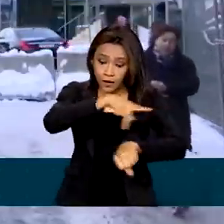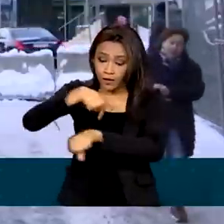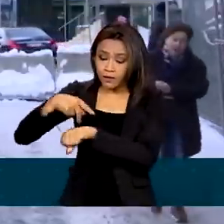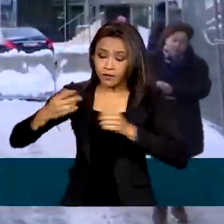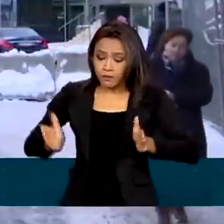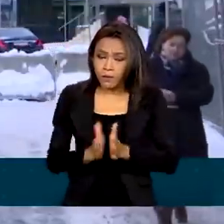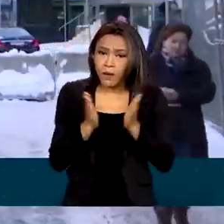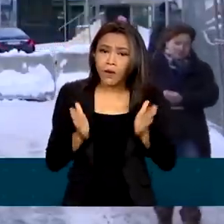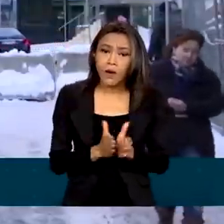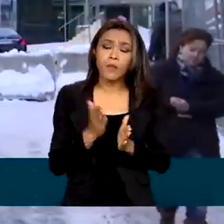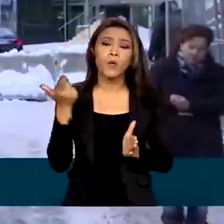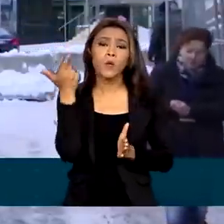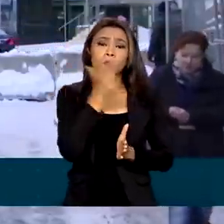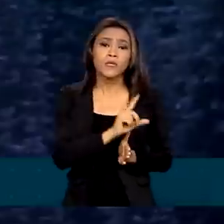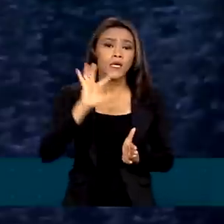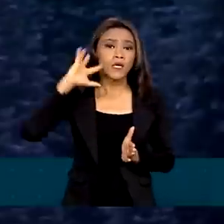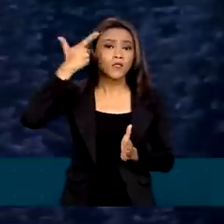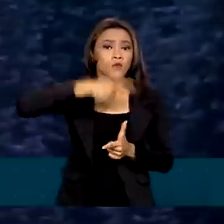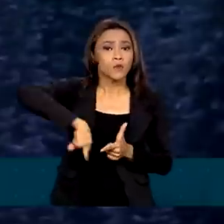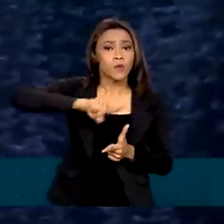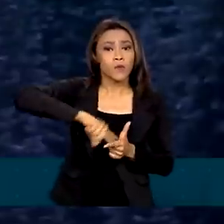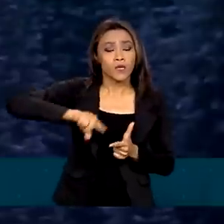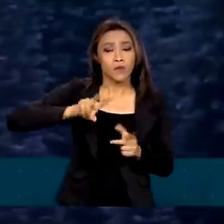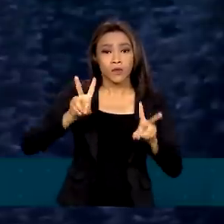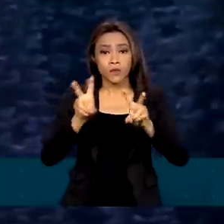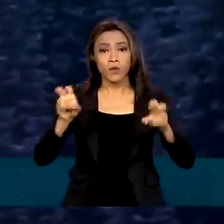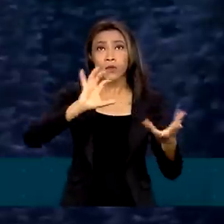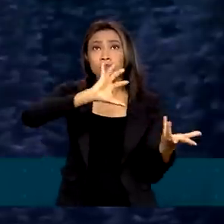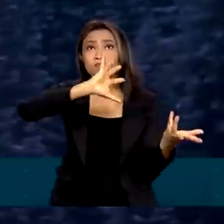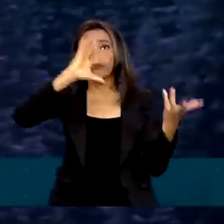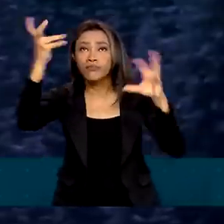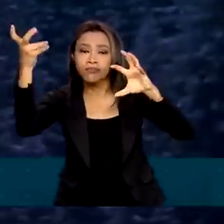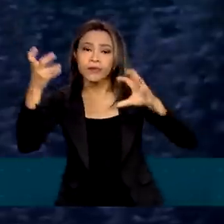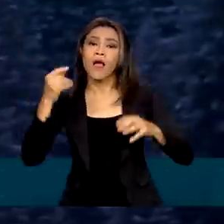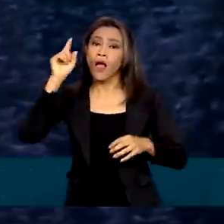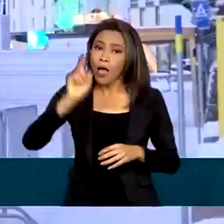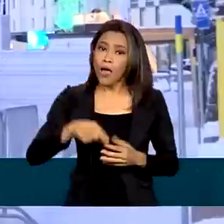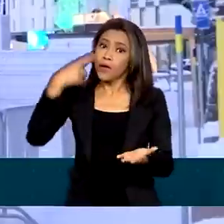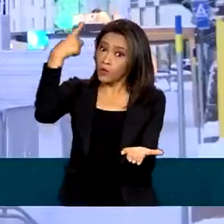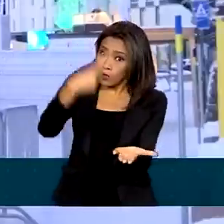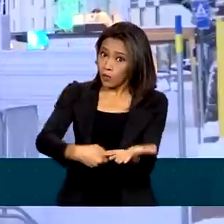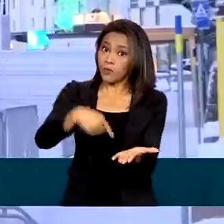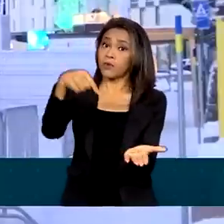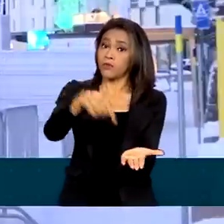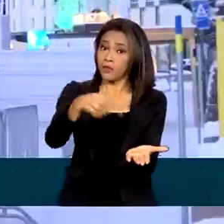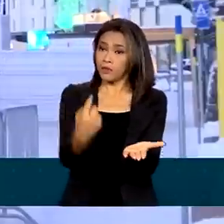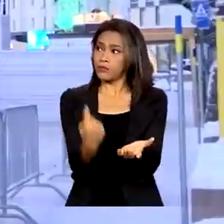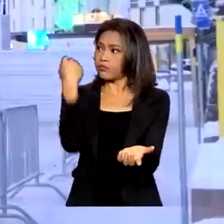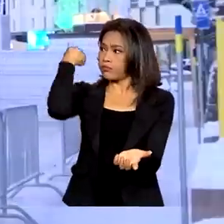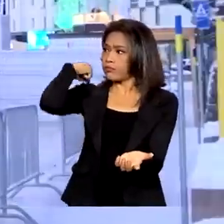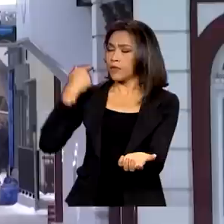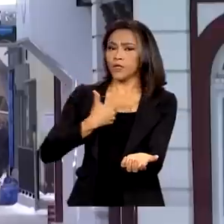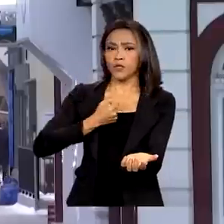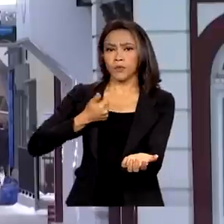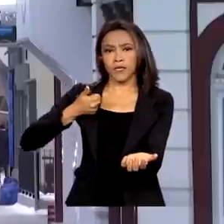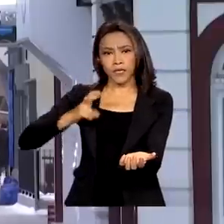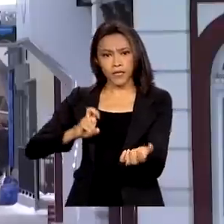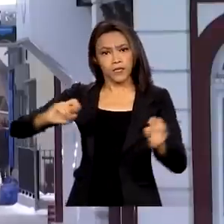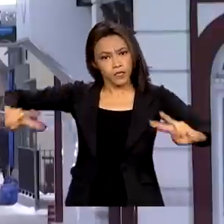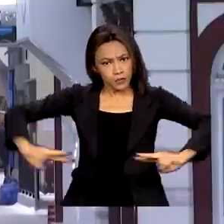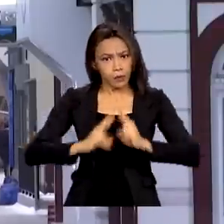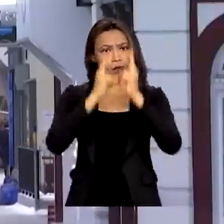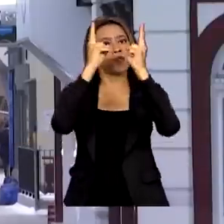enfrentar as mudanças climáticas. O recurso era parte do Acordo de Paris, fechado em 2015, e